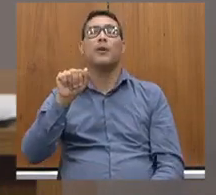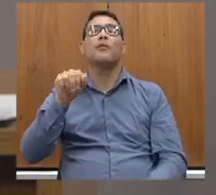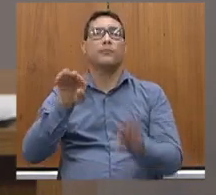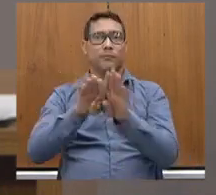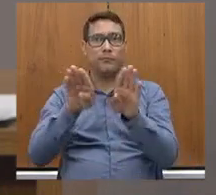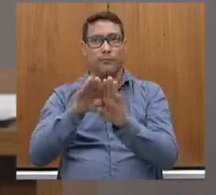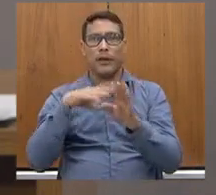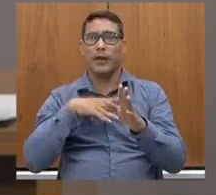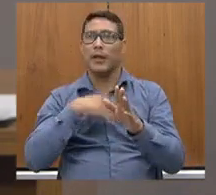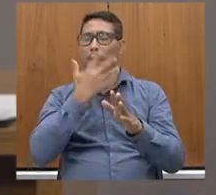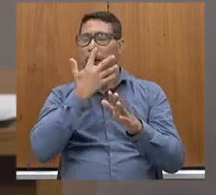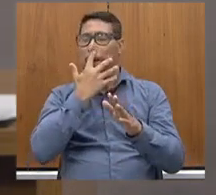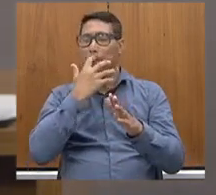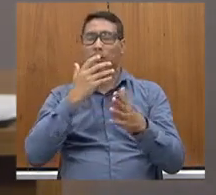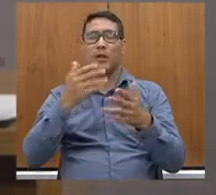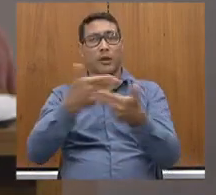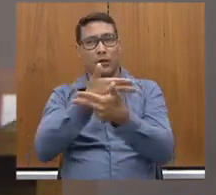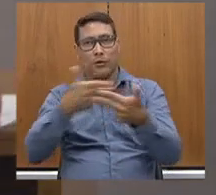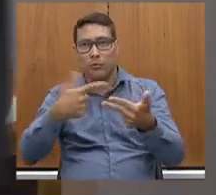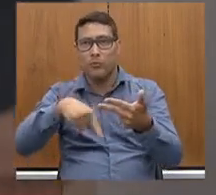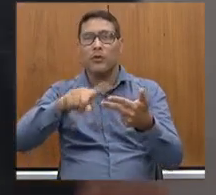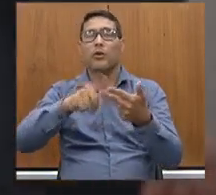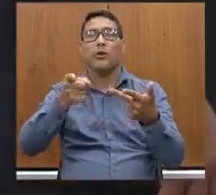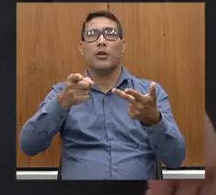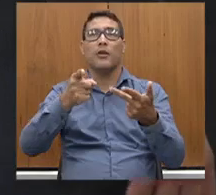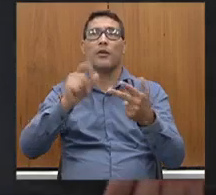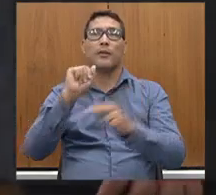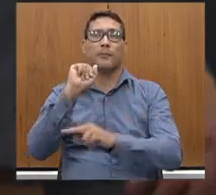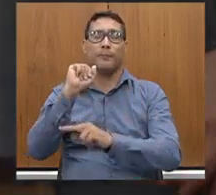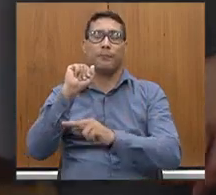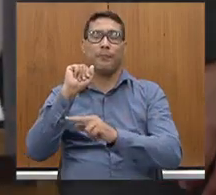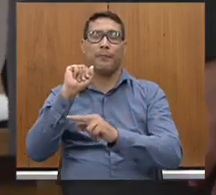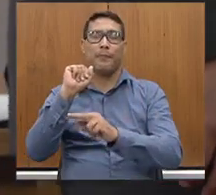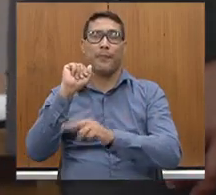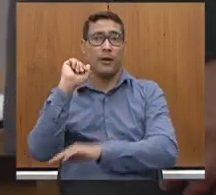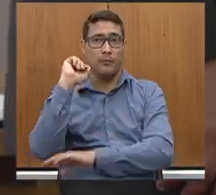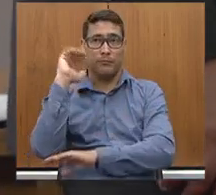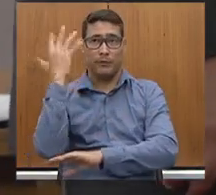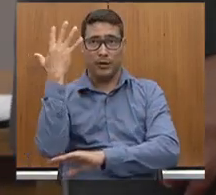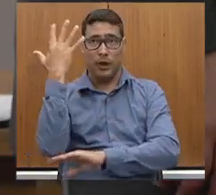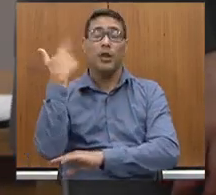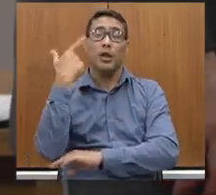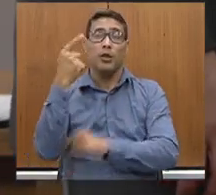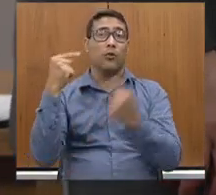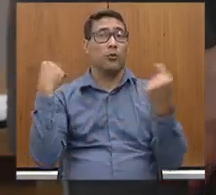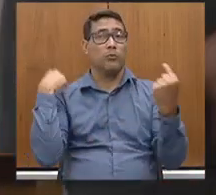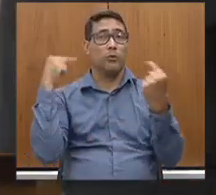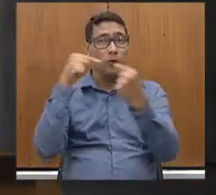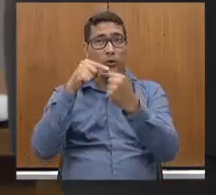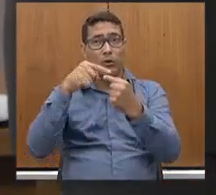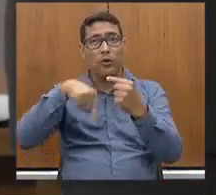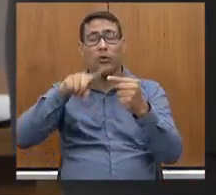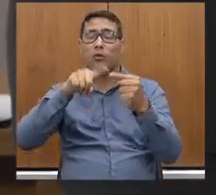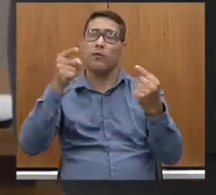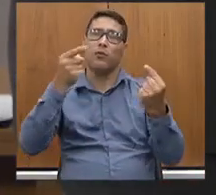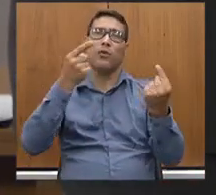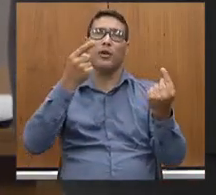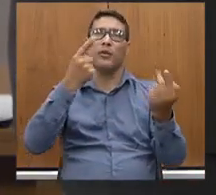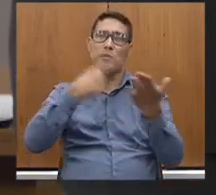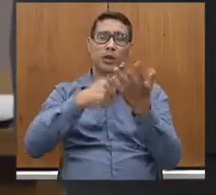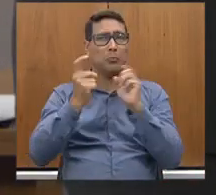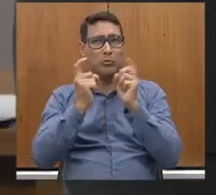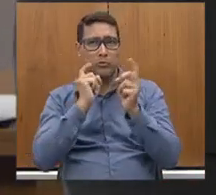ambientais. E, como foi objeto de uma audiência com os prefeitos de contagem Betim